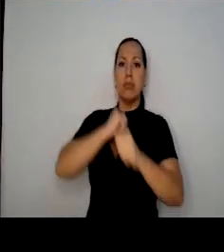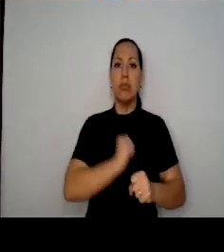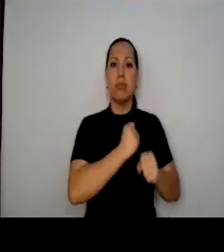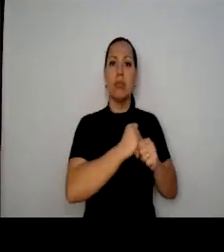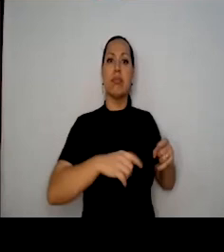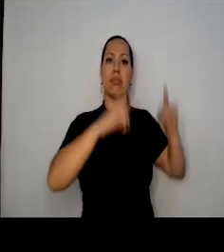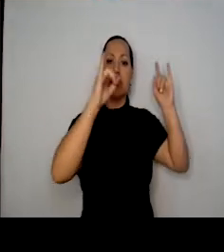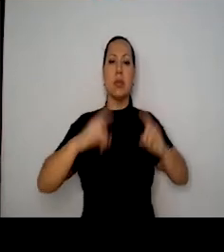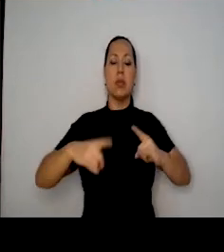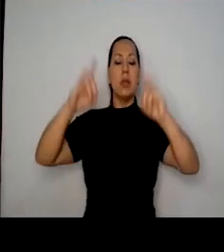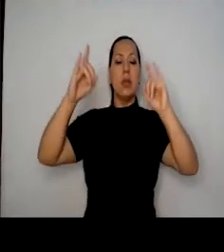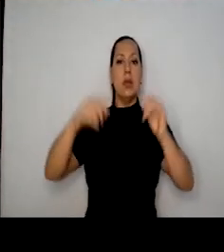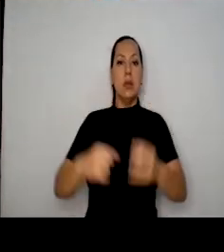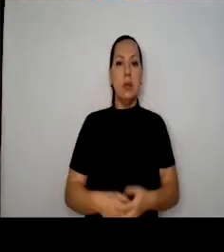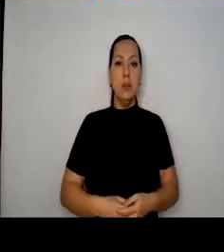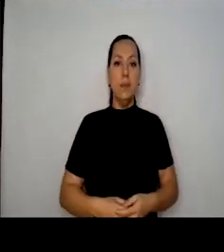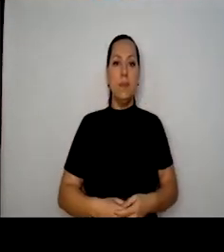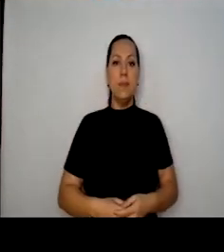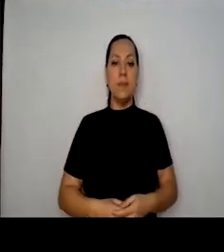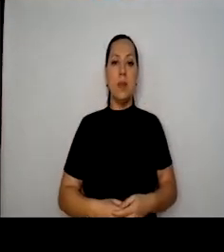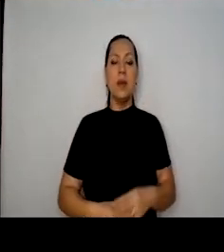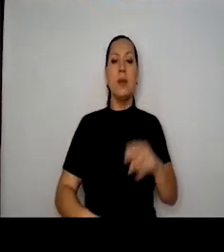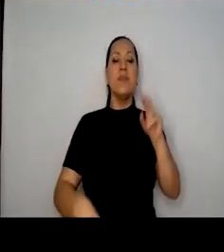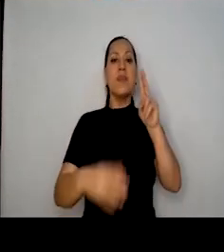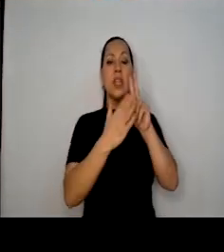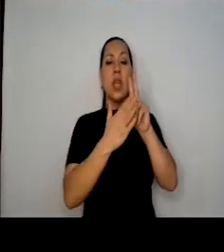terra tendo que provar que vivem naquela terra,